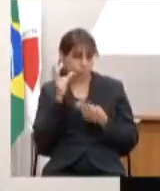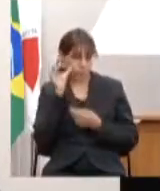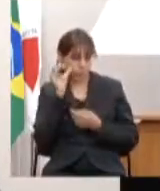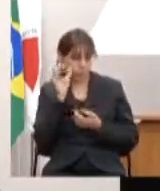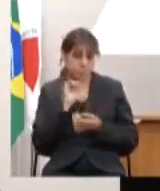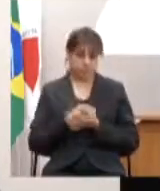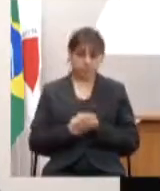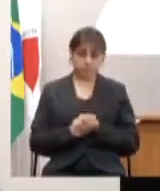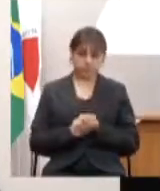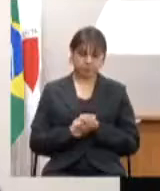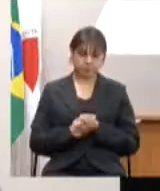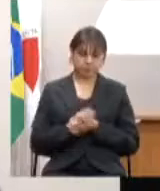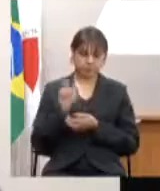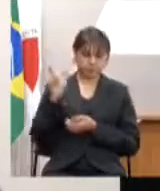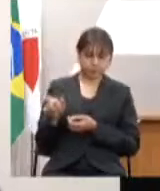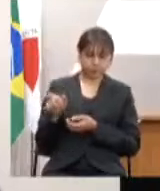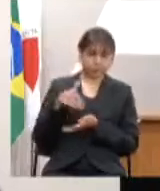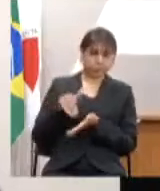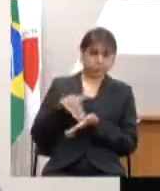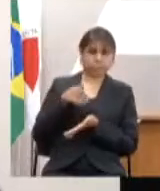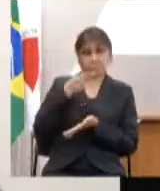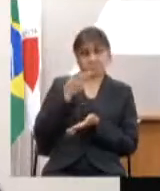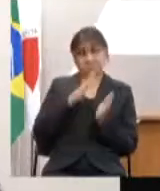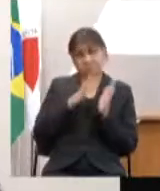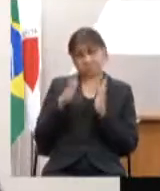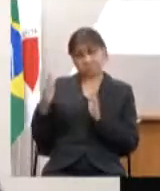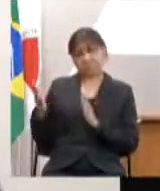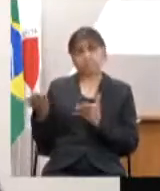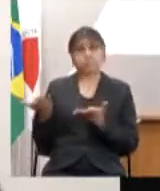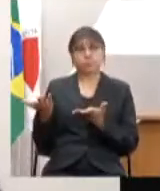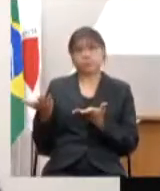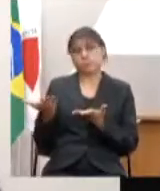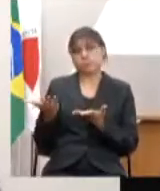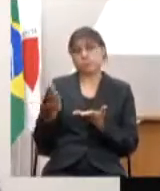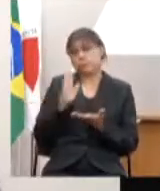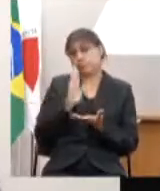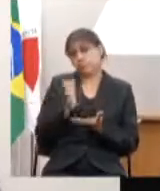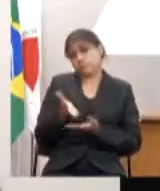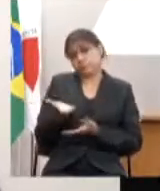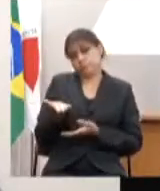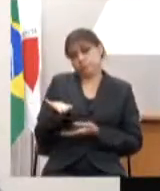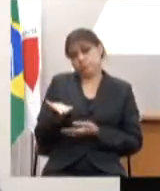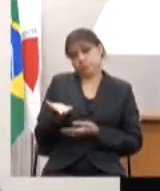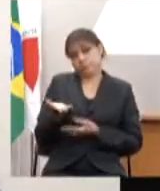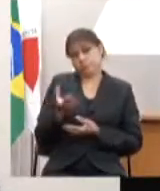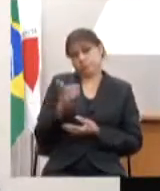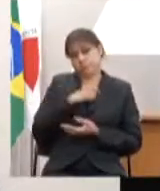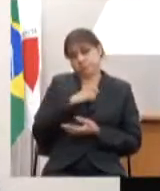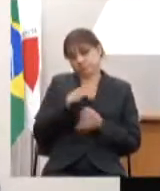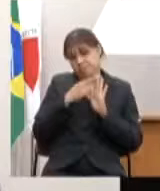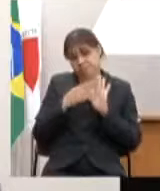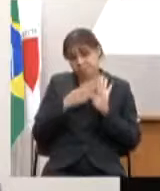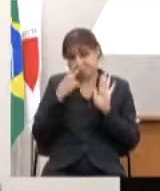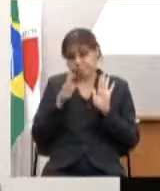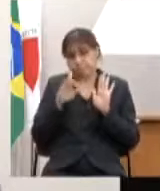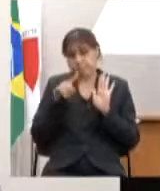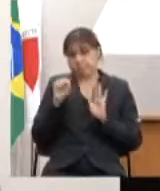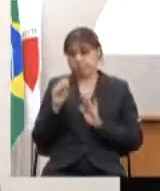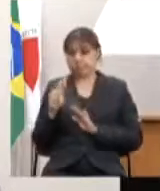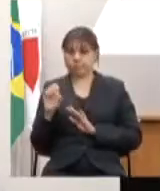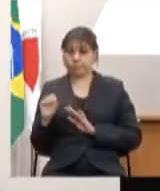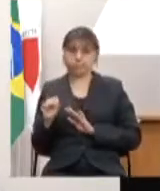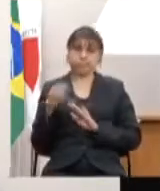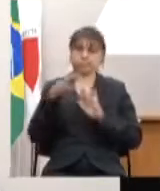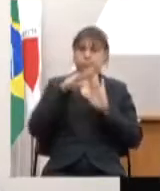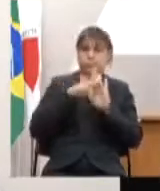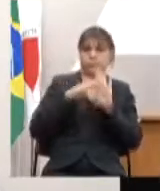lógica do secretário é a lógica que é preconizada pelo SUS ordenação nacional calendário